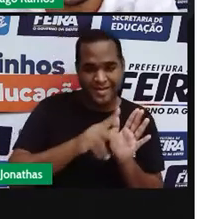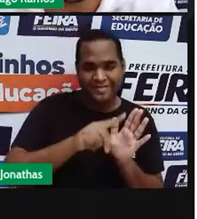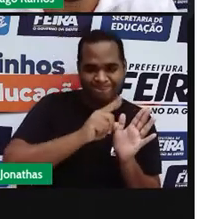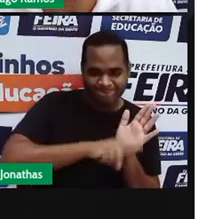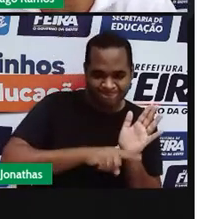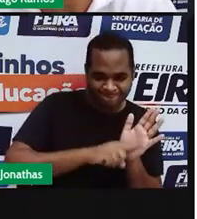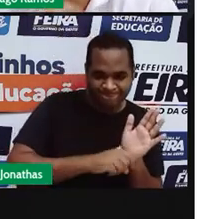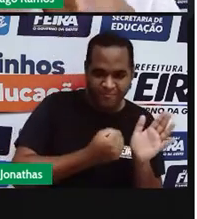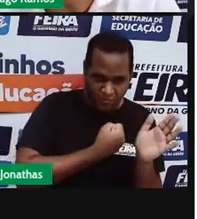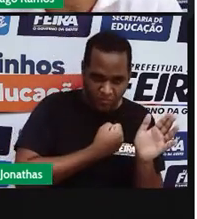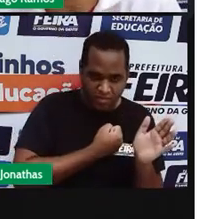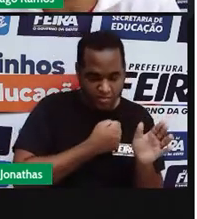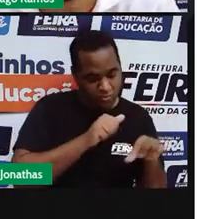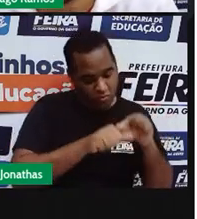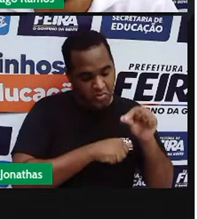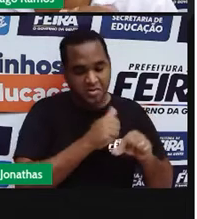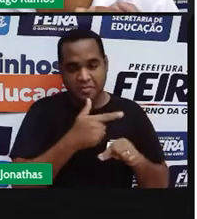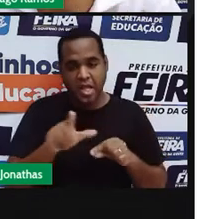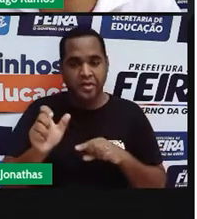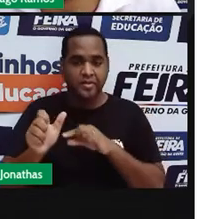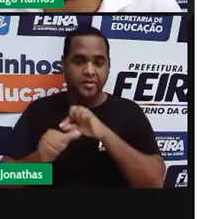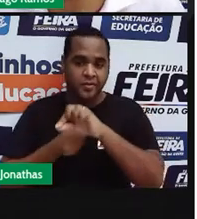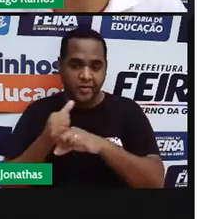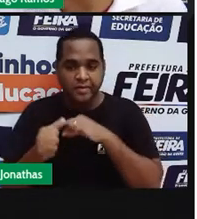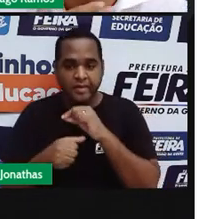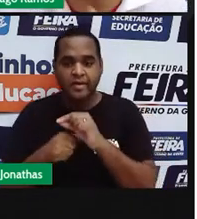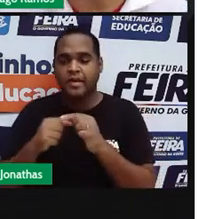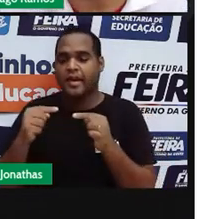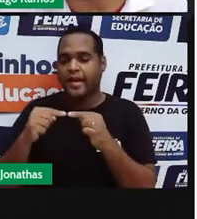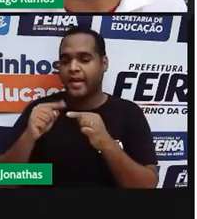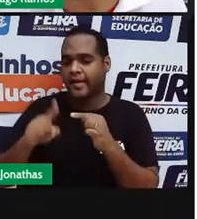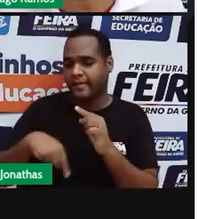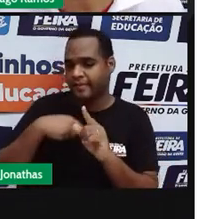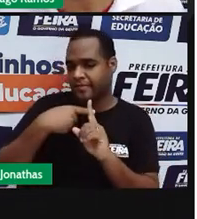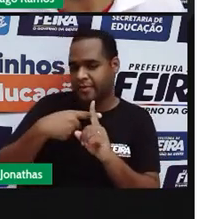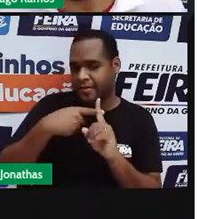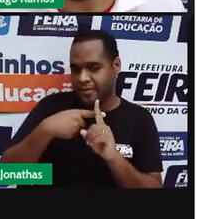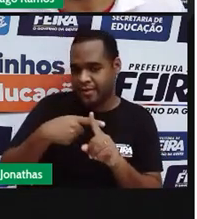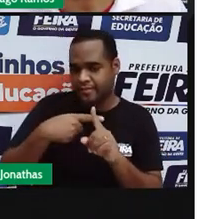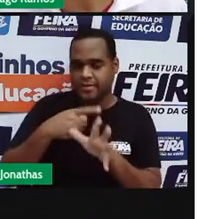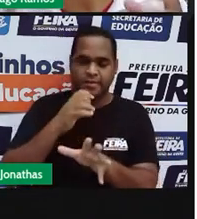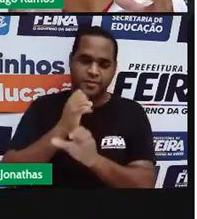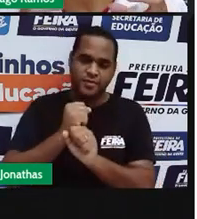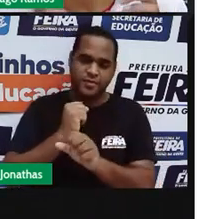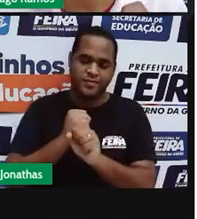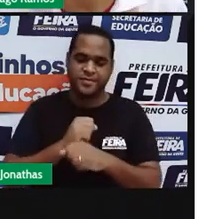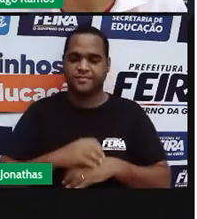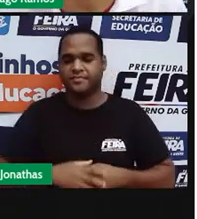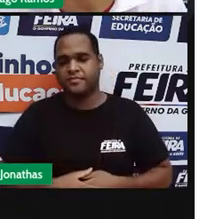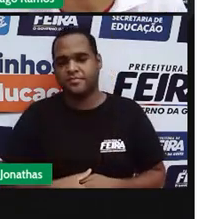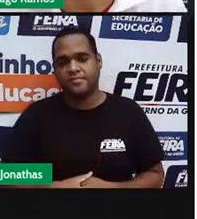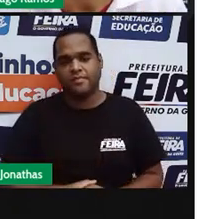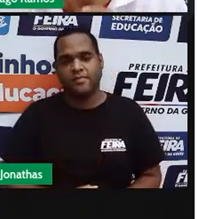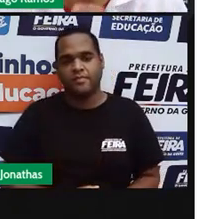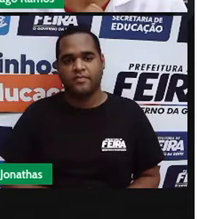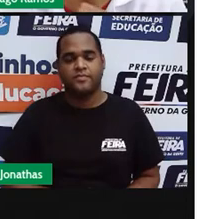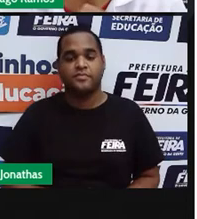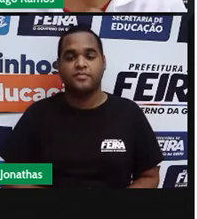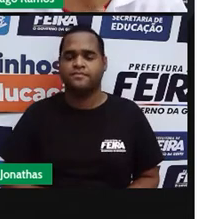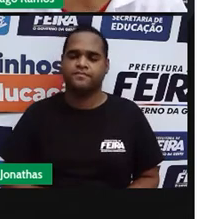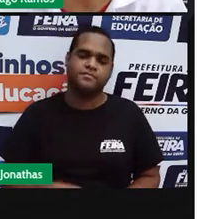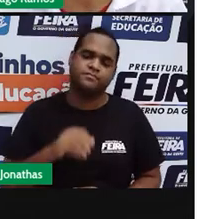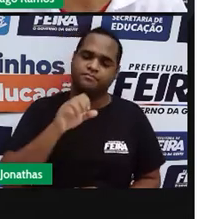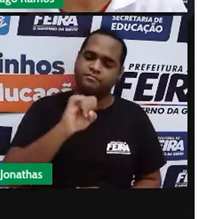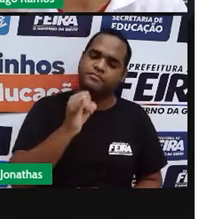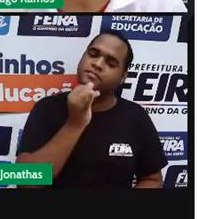é fazer o oposto. É somar um número positivo. Agora, acompanha comigo. E se